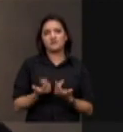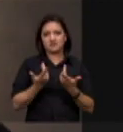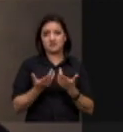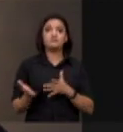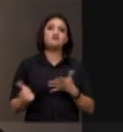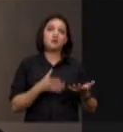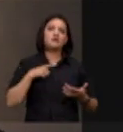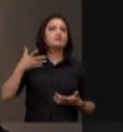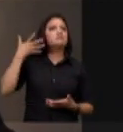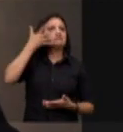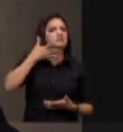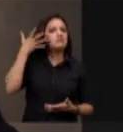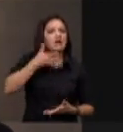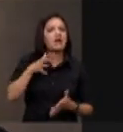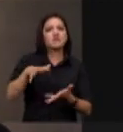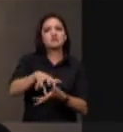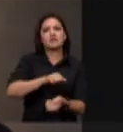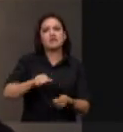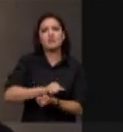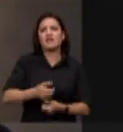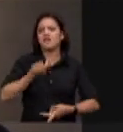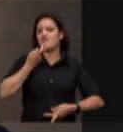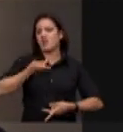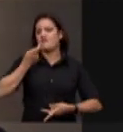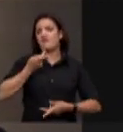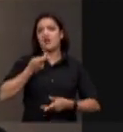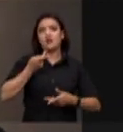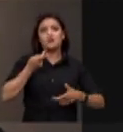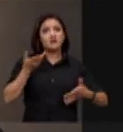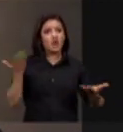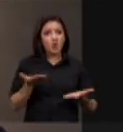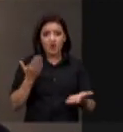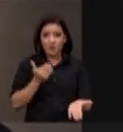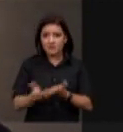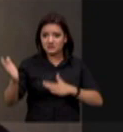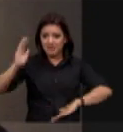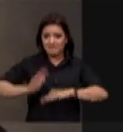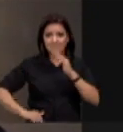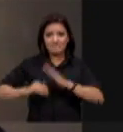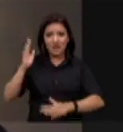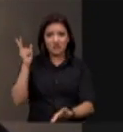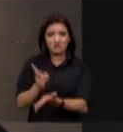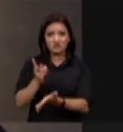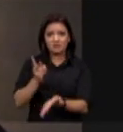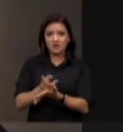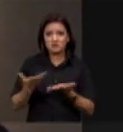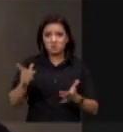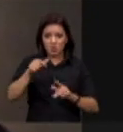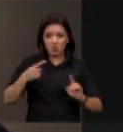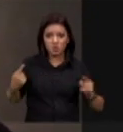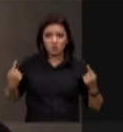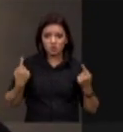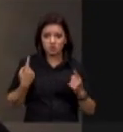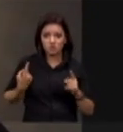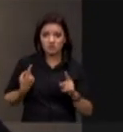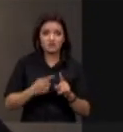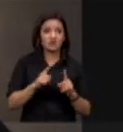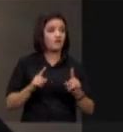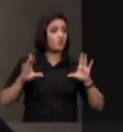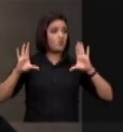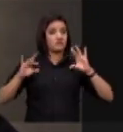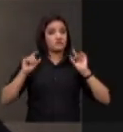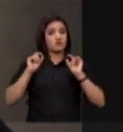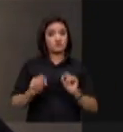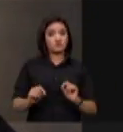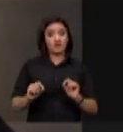da sustentabilidade para a prática. Esse que é o nosso grande desafio. A ciência é um meio de desmascarar